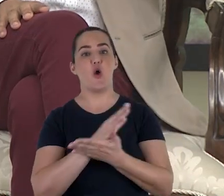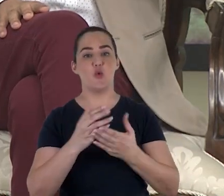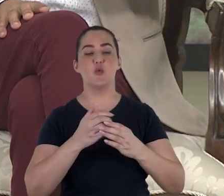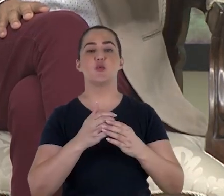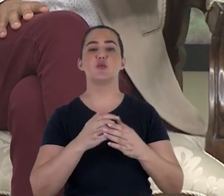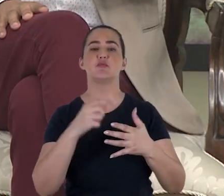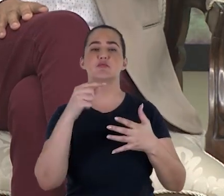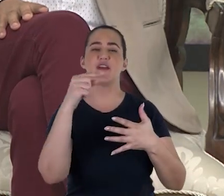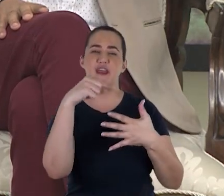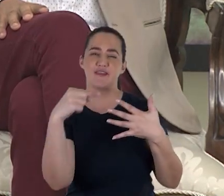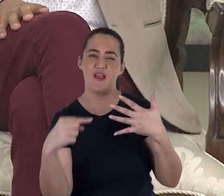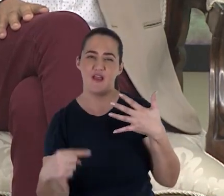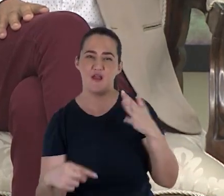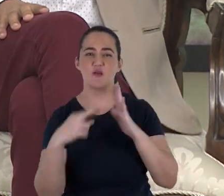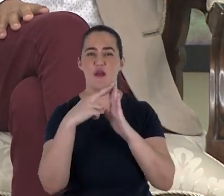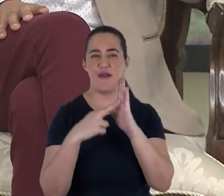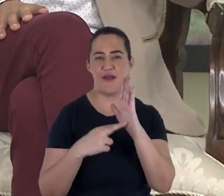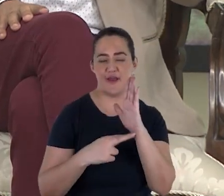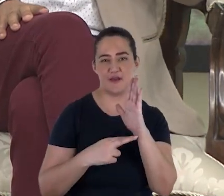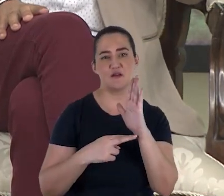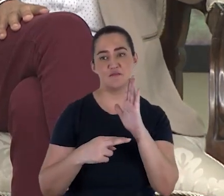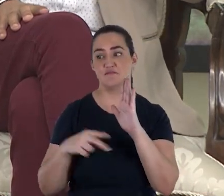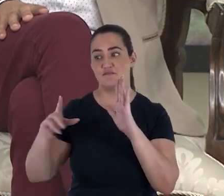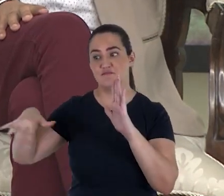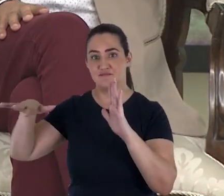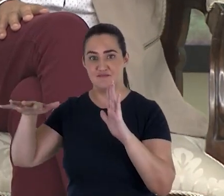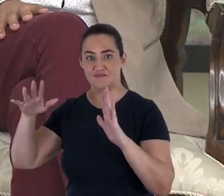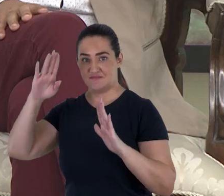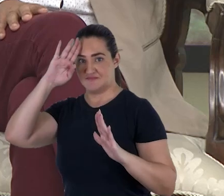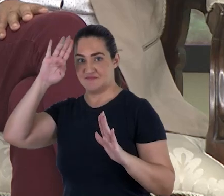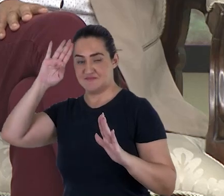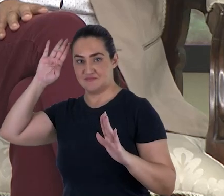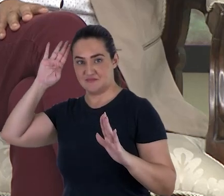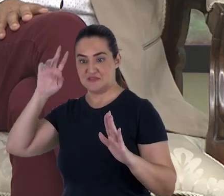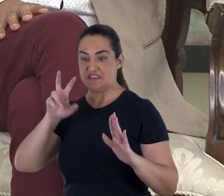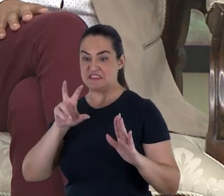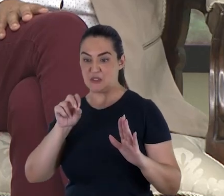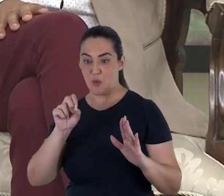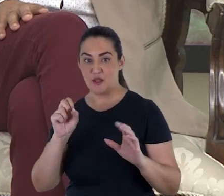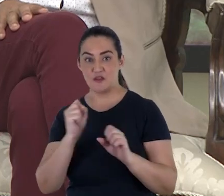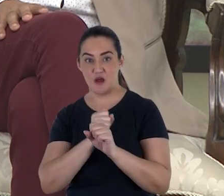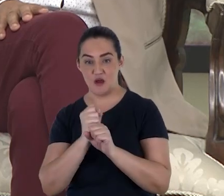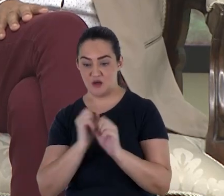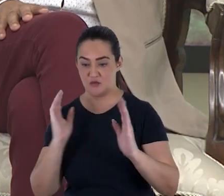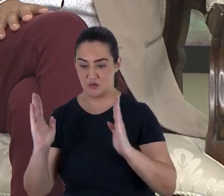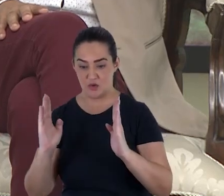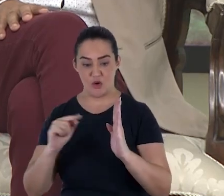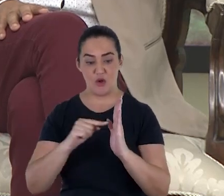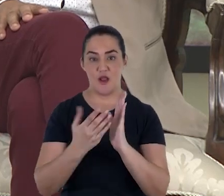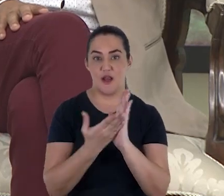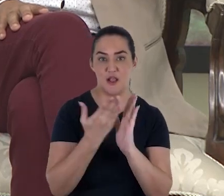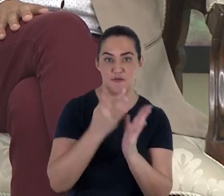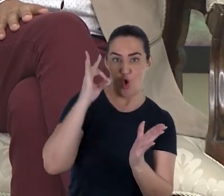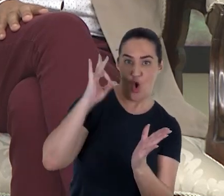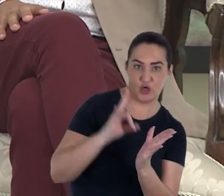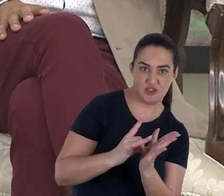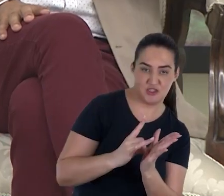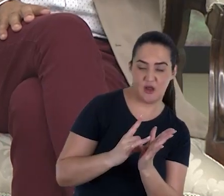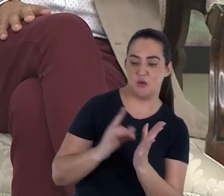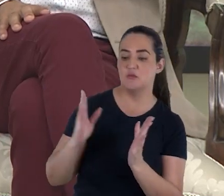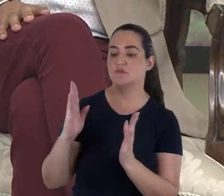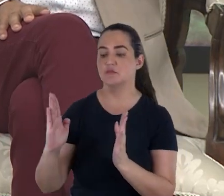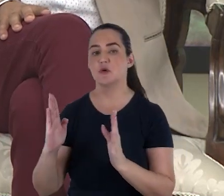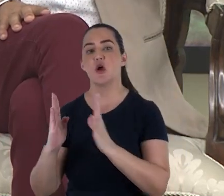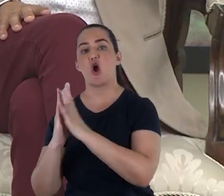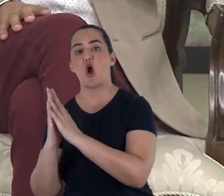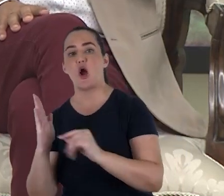critérios usados pela própria alta crítica. 50 anos de hiato entre o suposto original de Daniel e